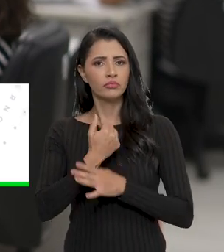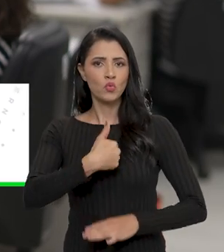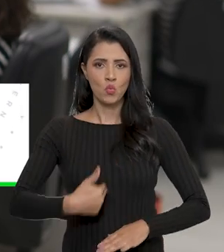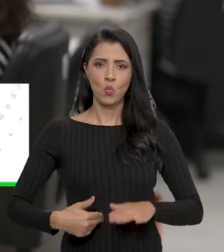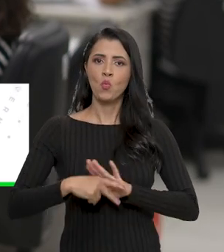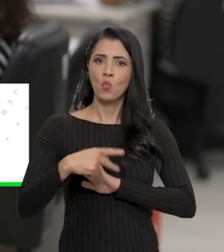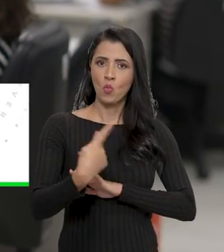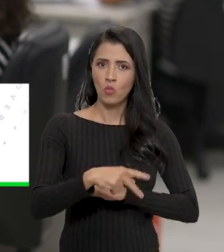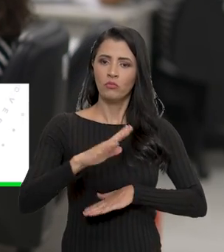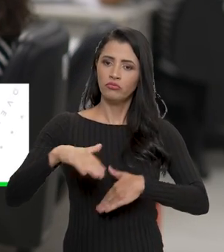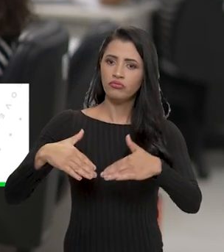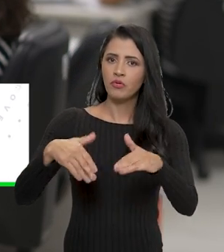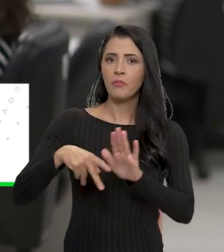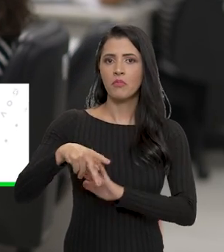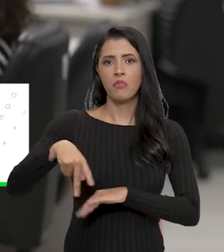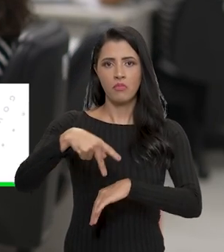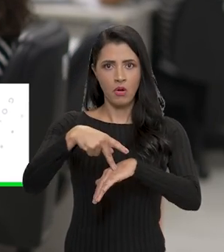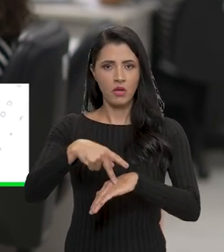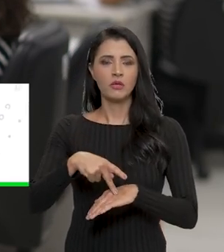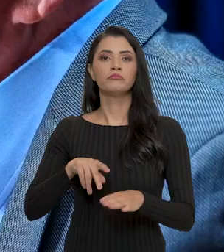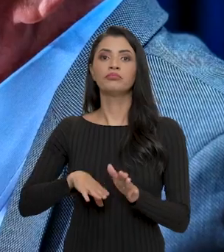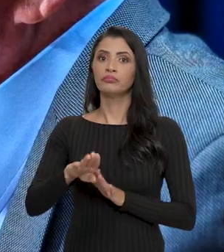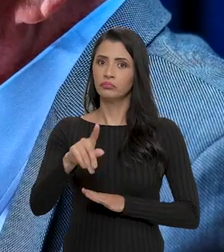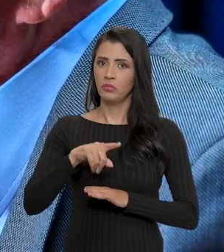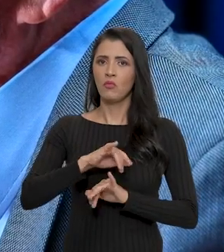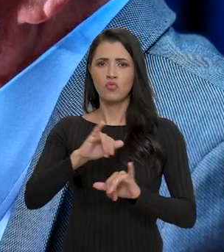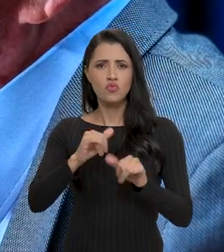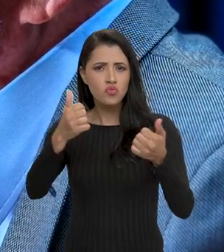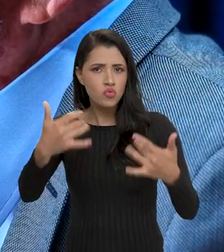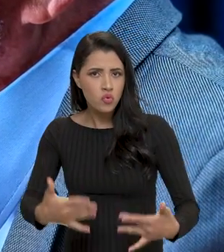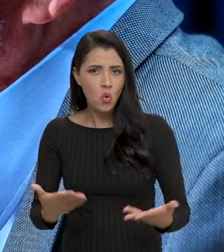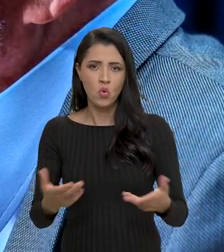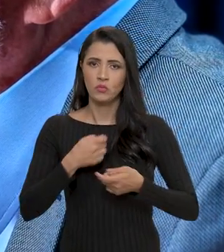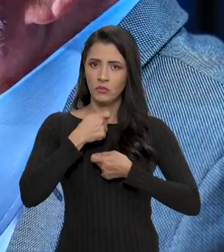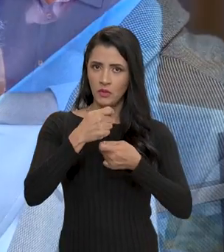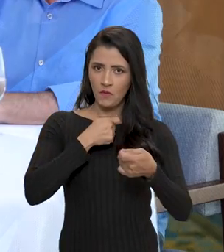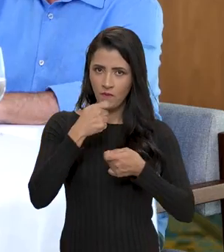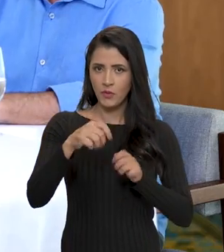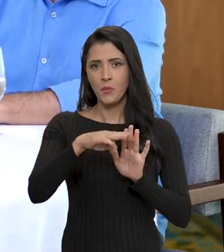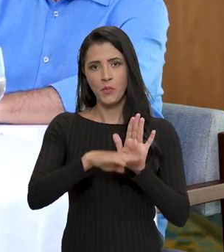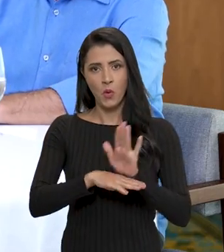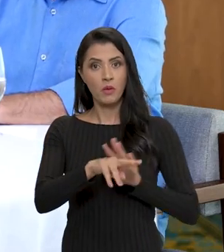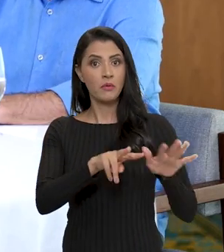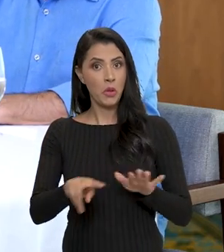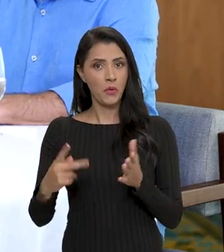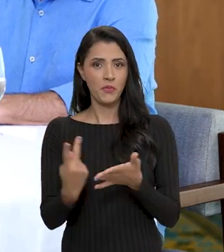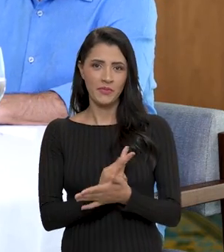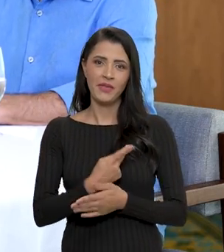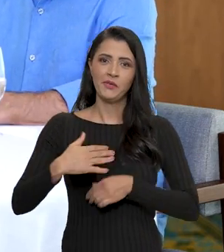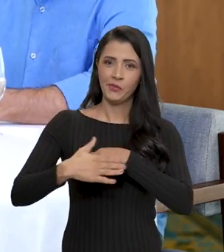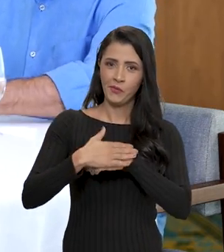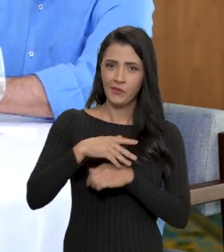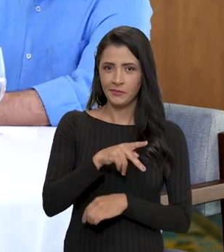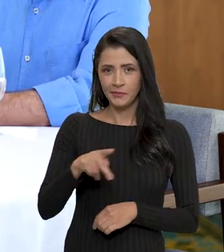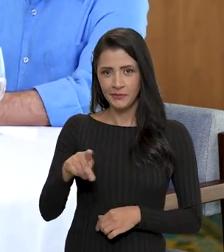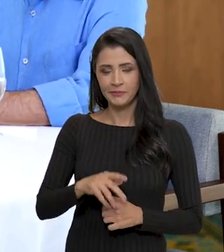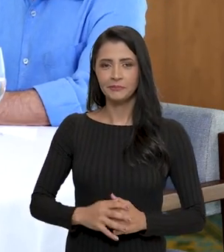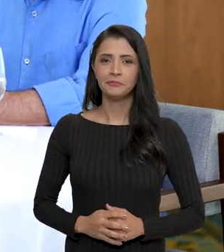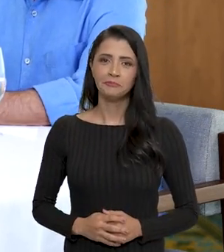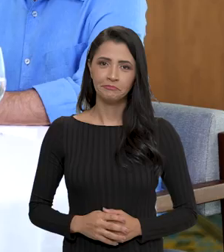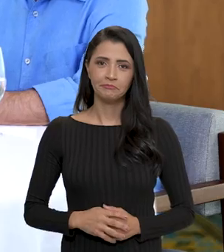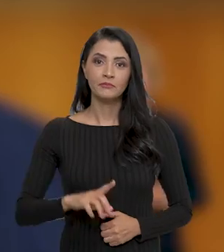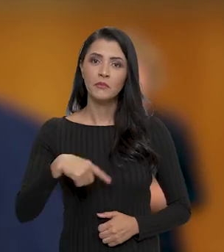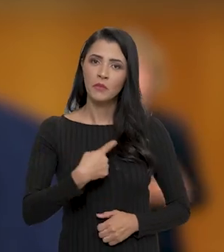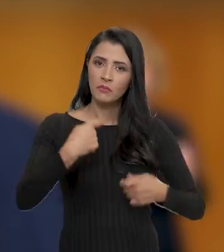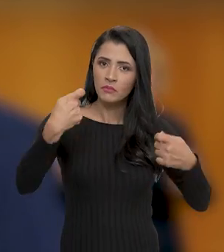garantir a governabilidade e o crescimento do país. As declarações foram dadas em entrevista hoje ao programa semanal Conversa com o